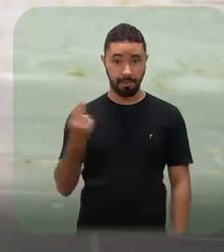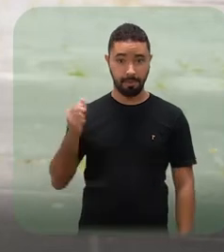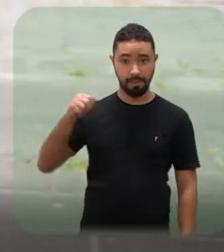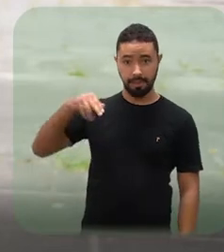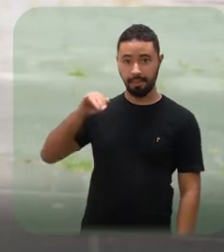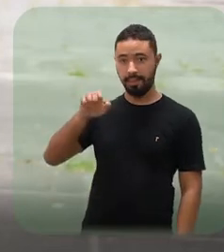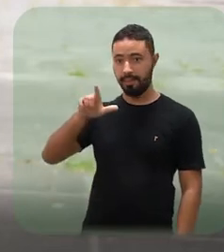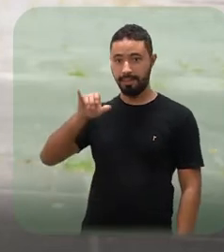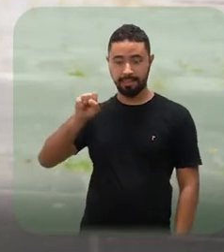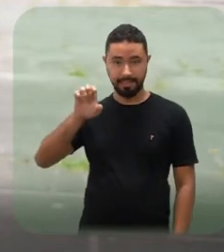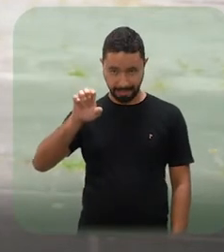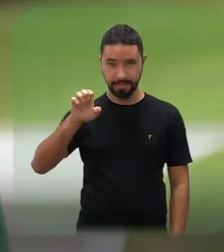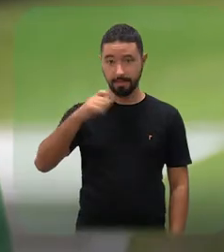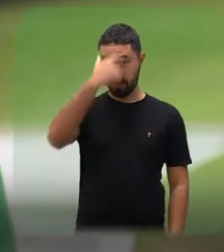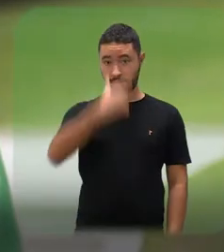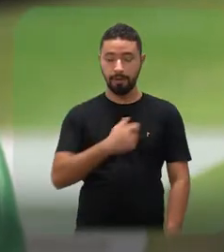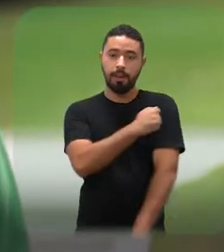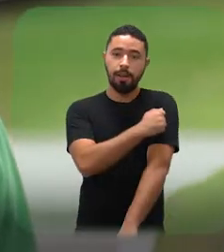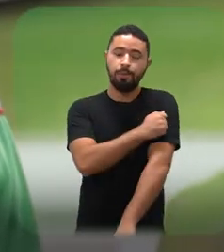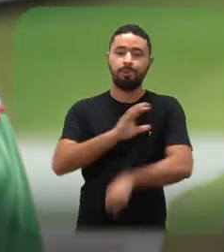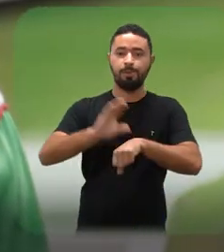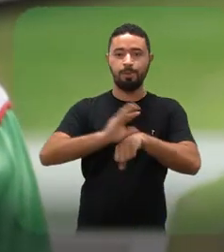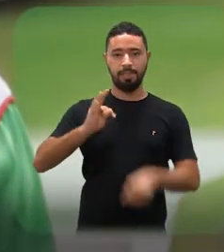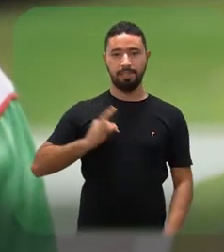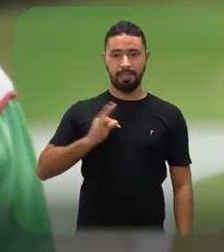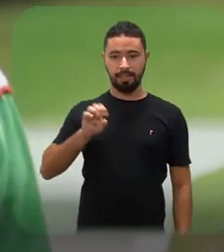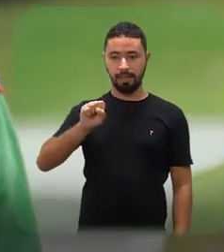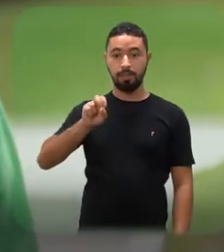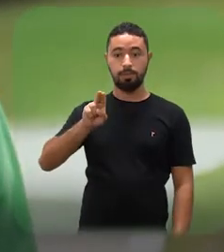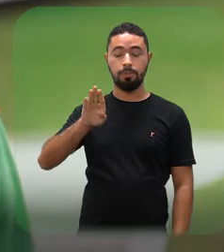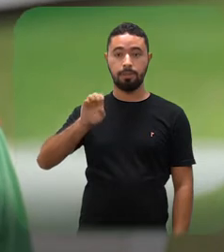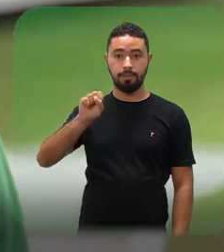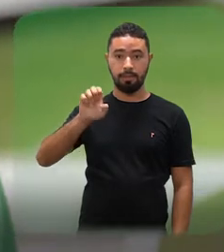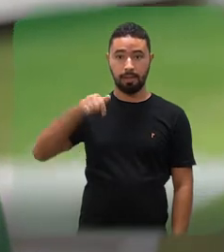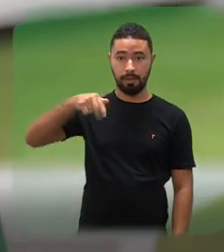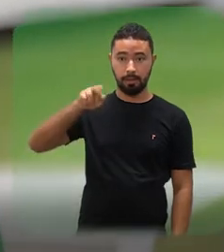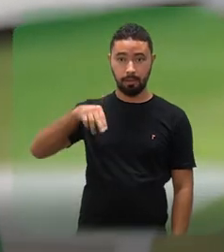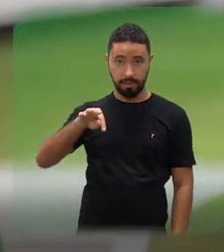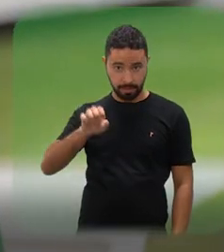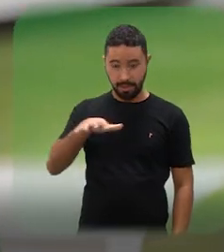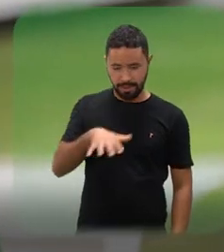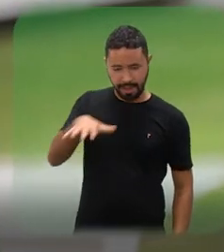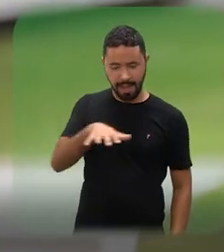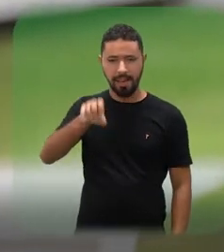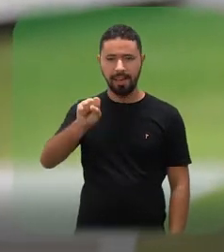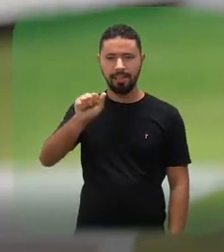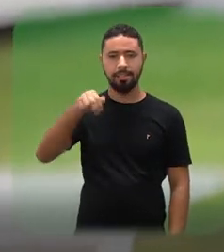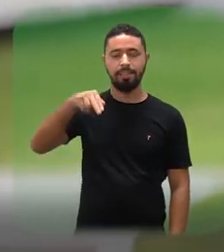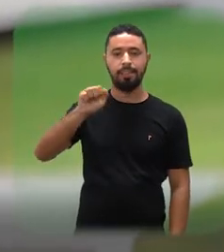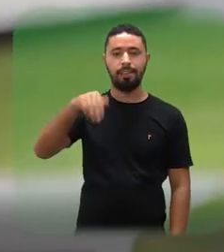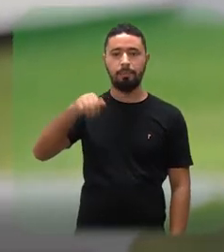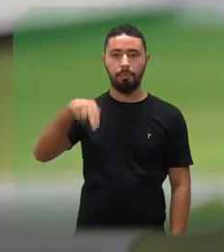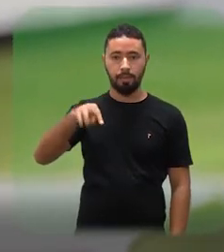Meu nome é Anielise Campello, eu sou estudante do curso técnico subsequente em saneamento do IFPE